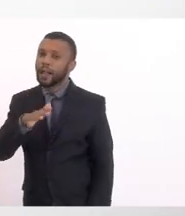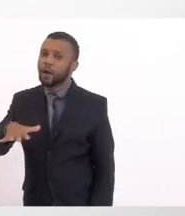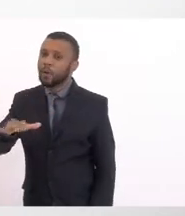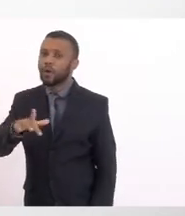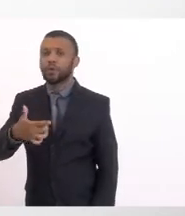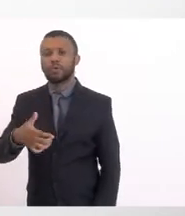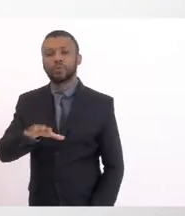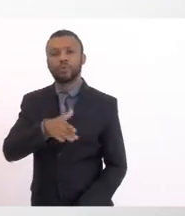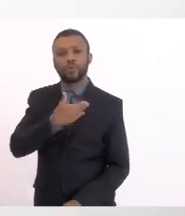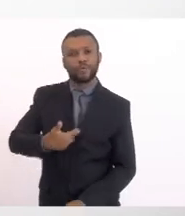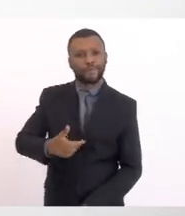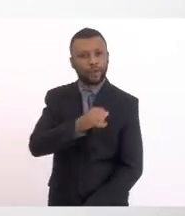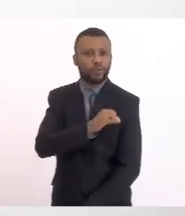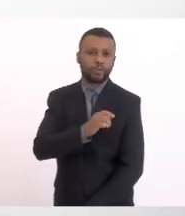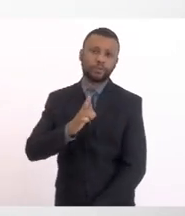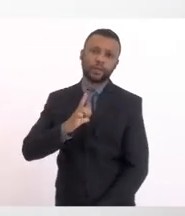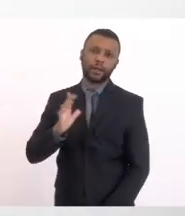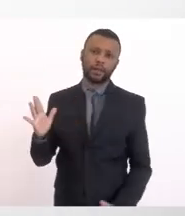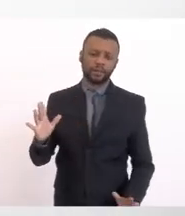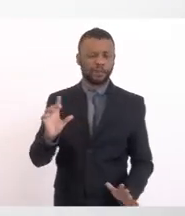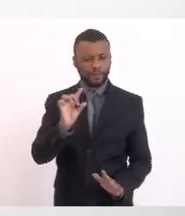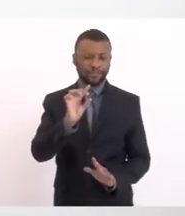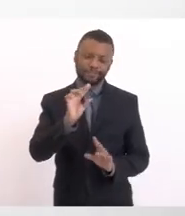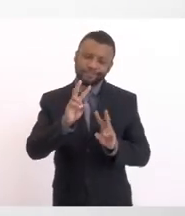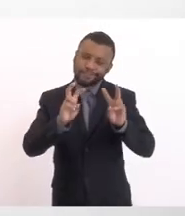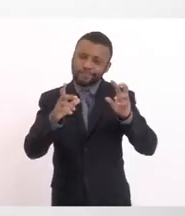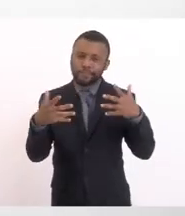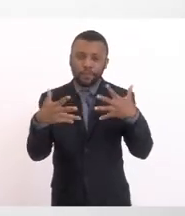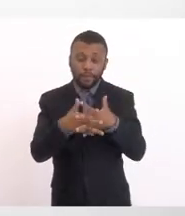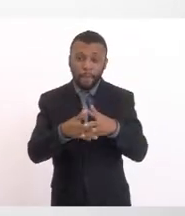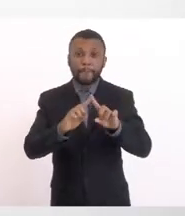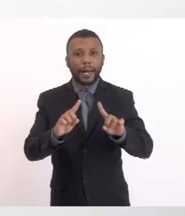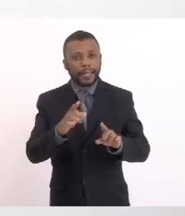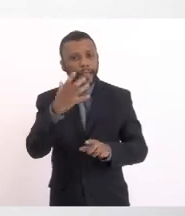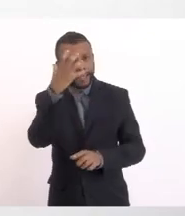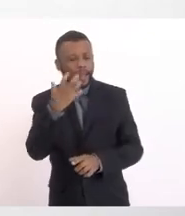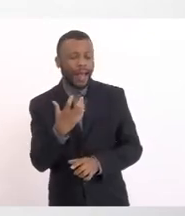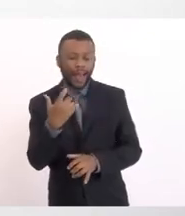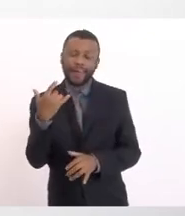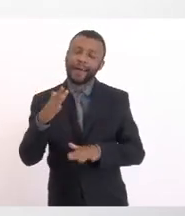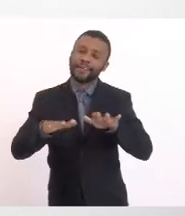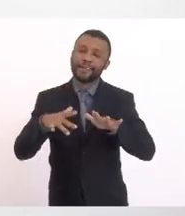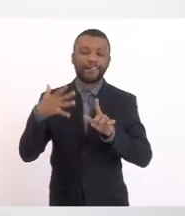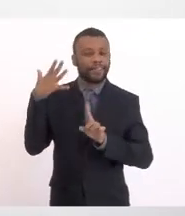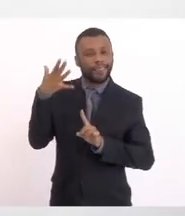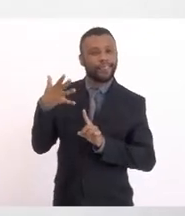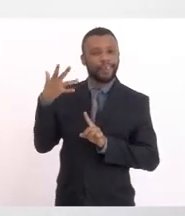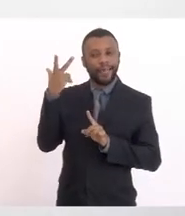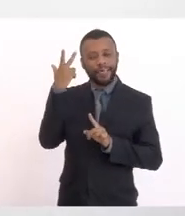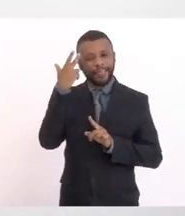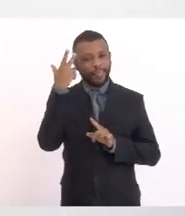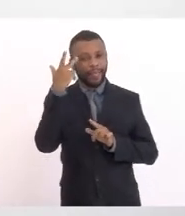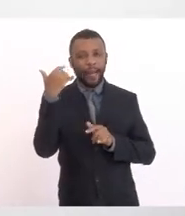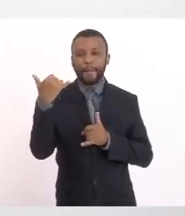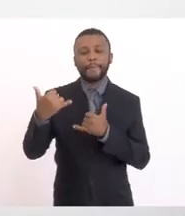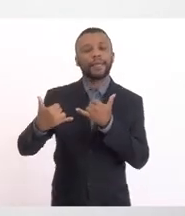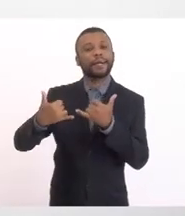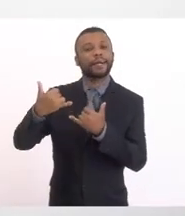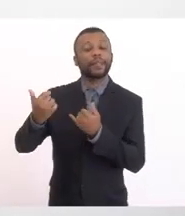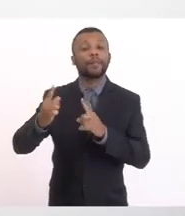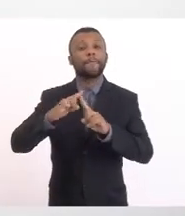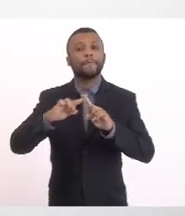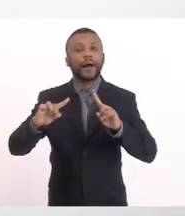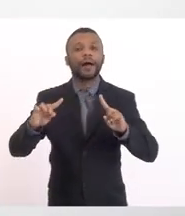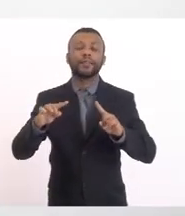Então é isso Eu quis só complicar o assunto Mas é sério Eu falo brincando Mas é para Para a gente ter